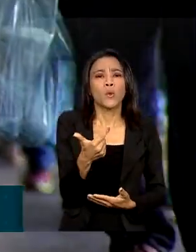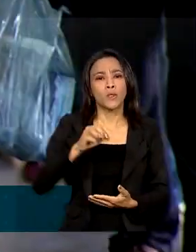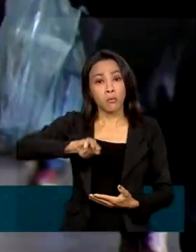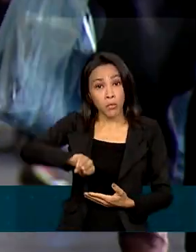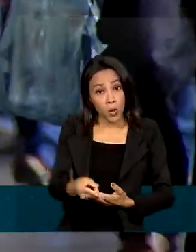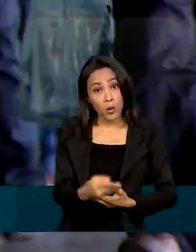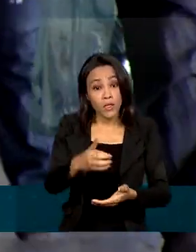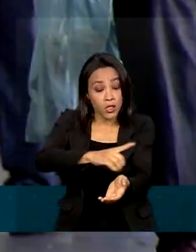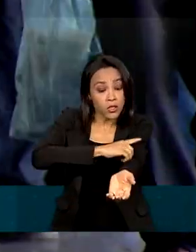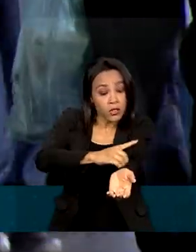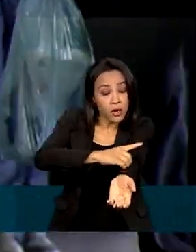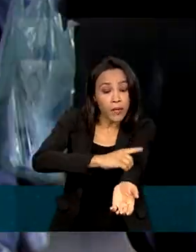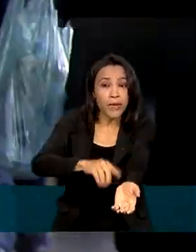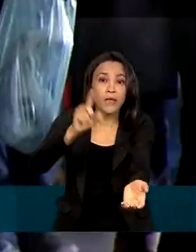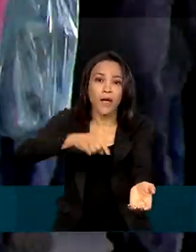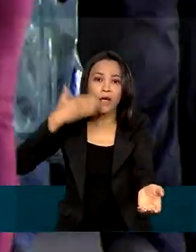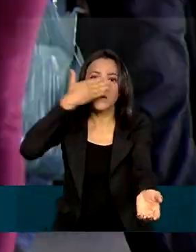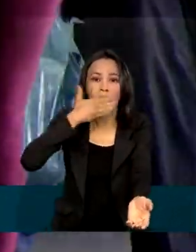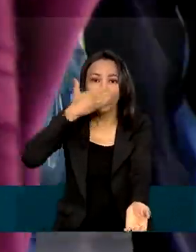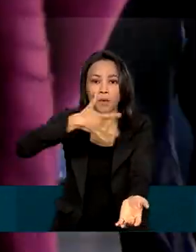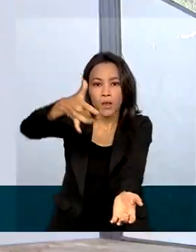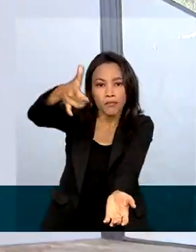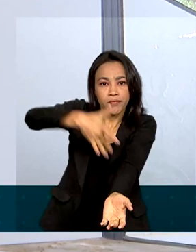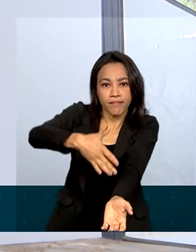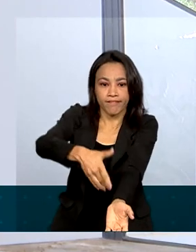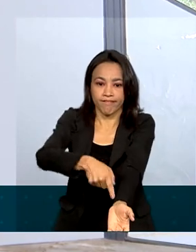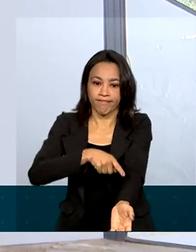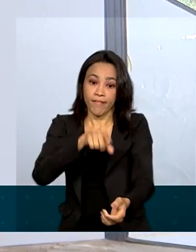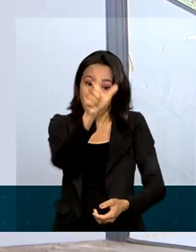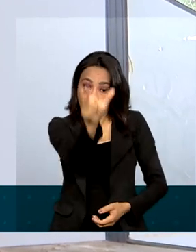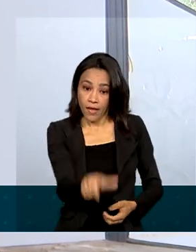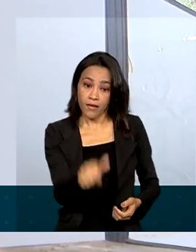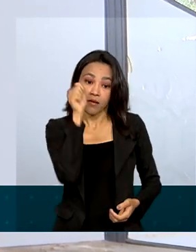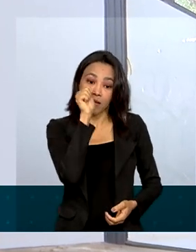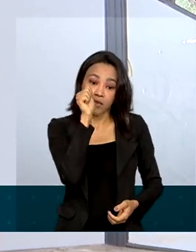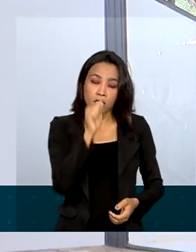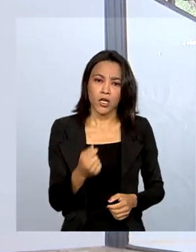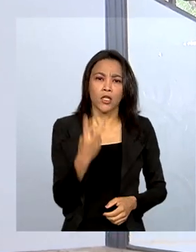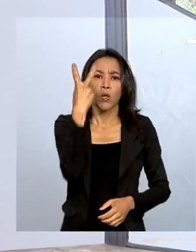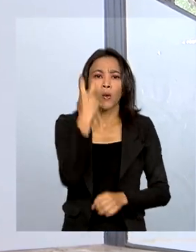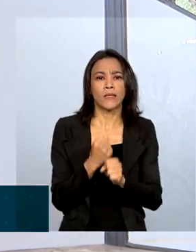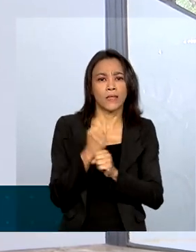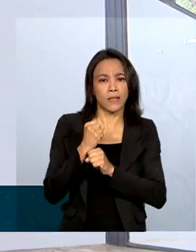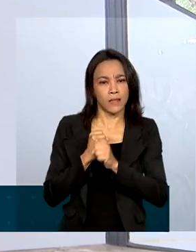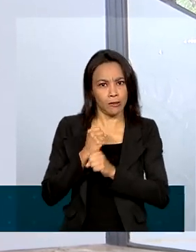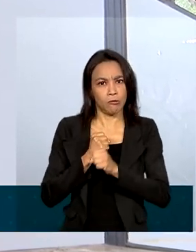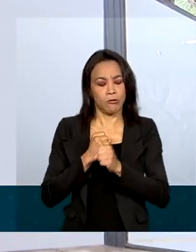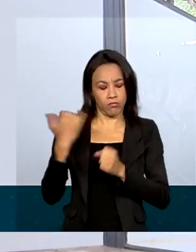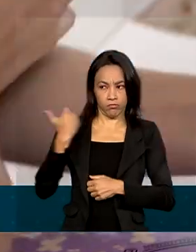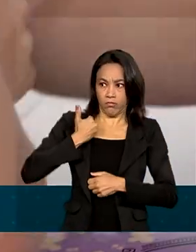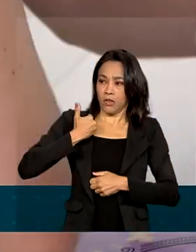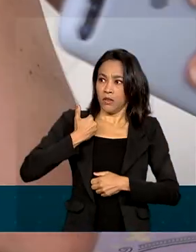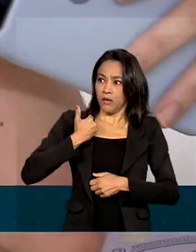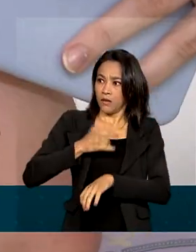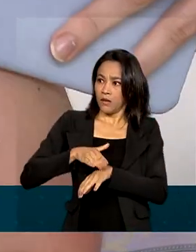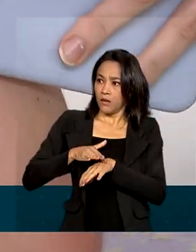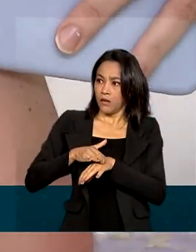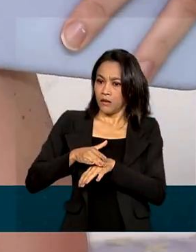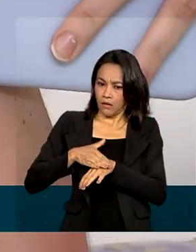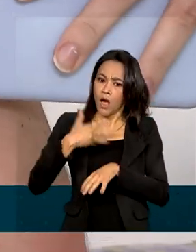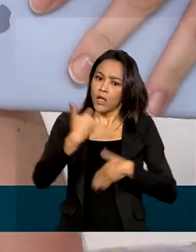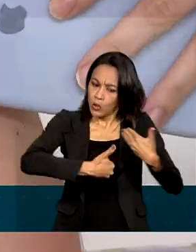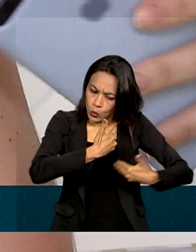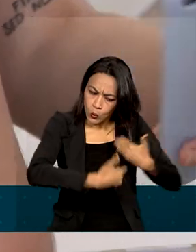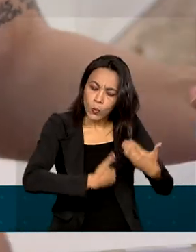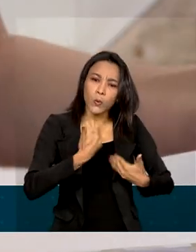caracterizado pelo excesso de açúcar no sangue. Ana Clara recebeu há dois anos o diagnóstico da doença. Ela se cuida com